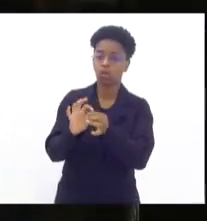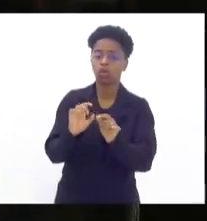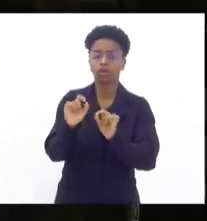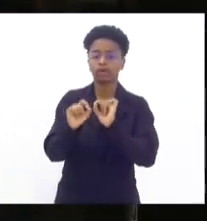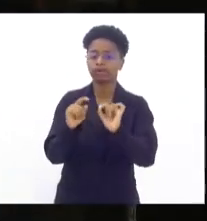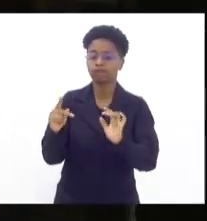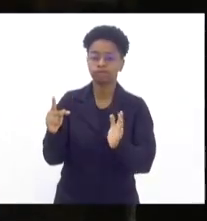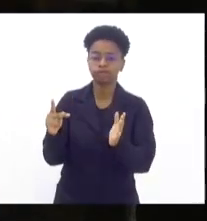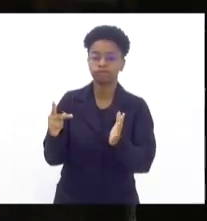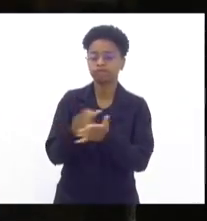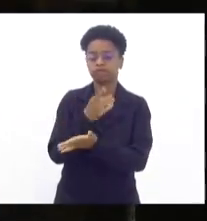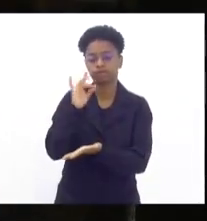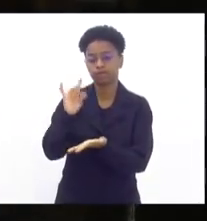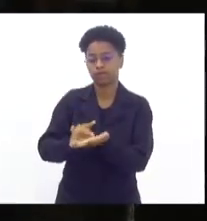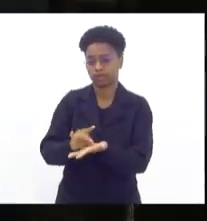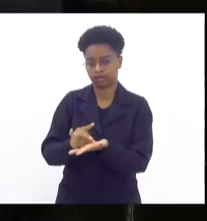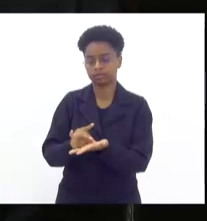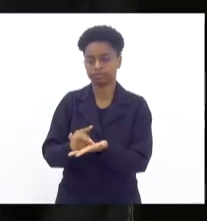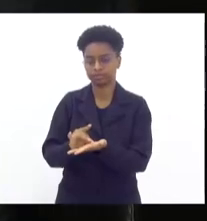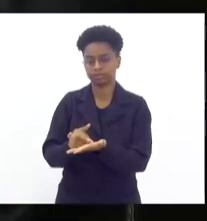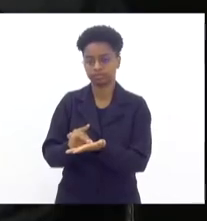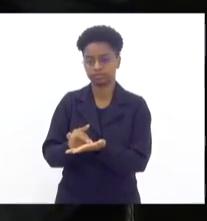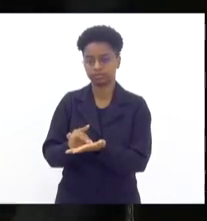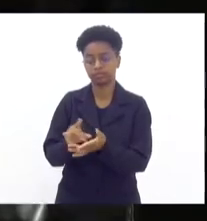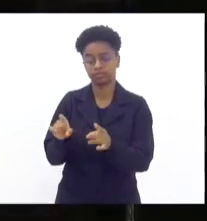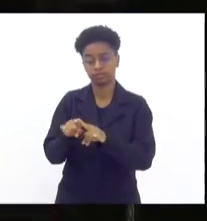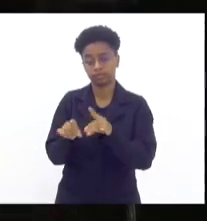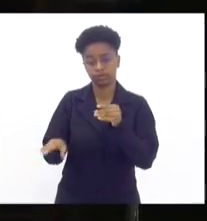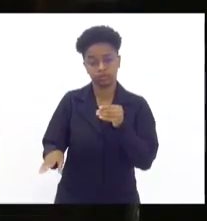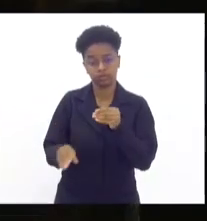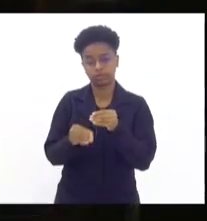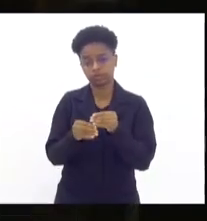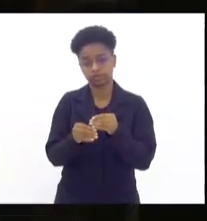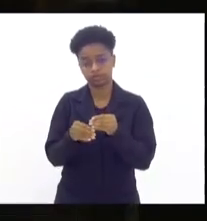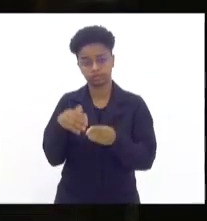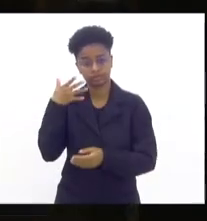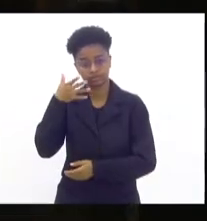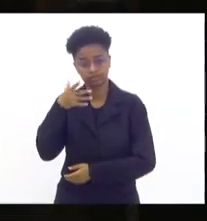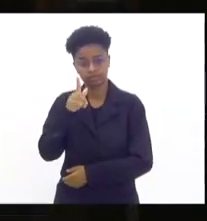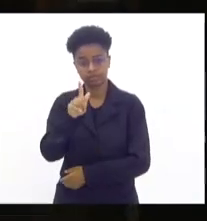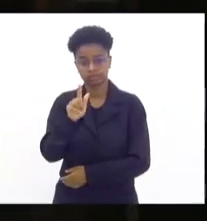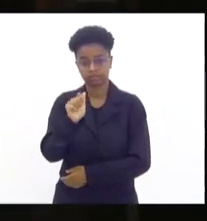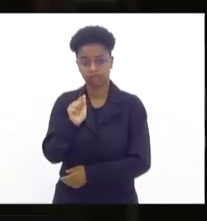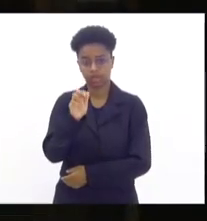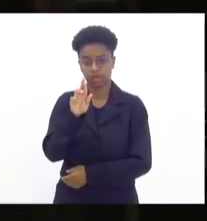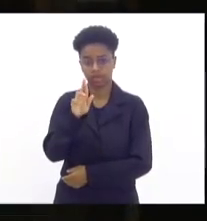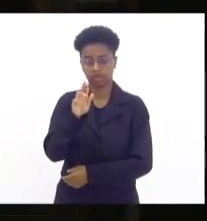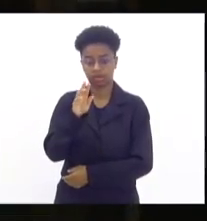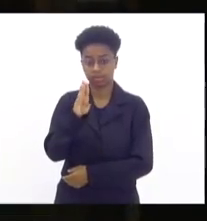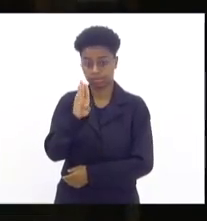passando, um pouco em complementação ao o doutor Gabriel Ferrando falou.